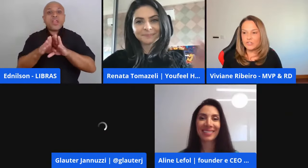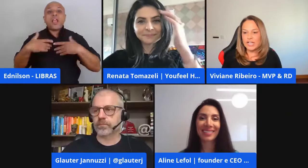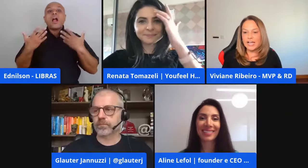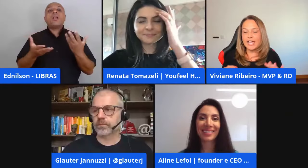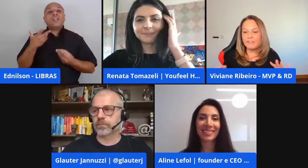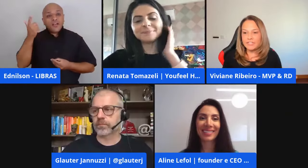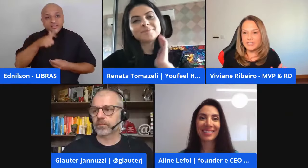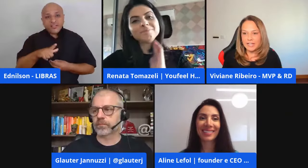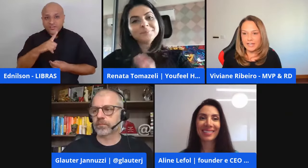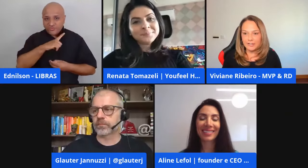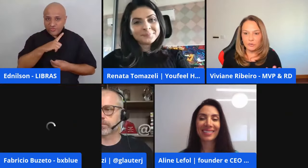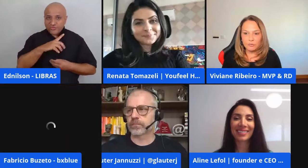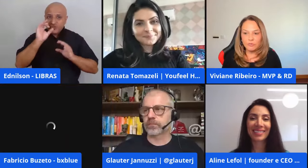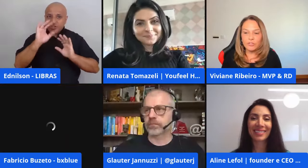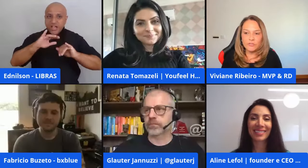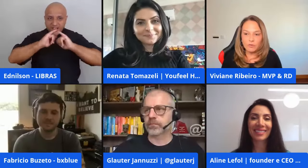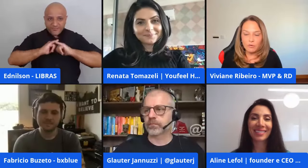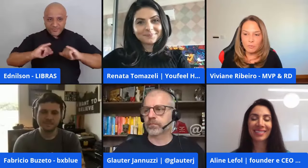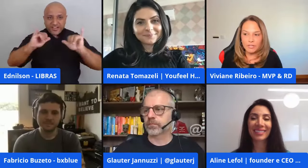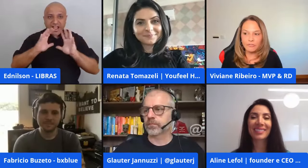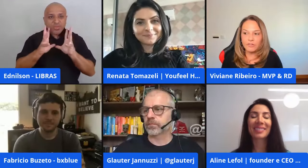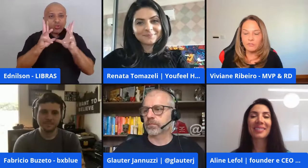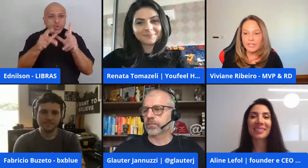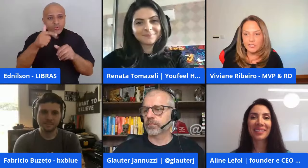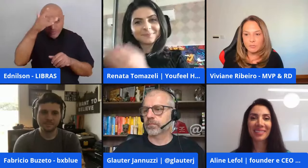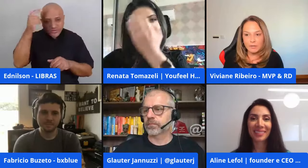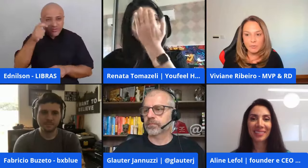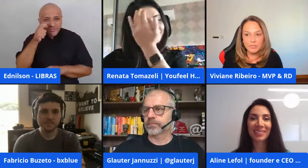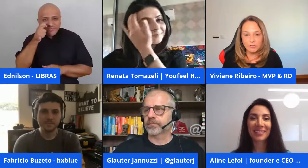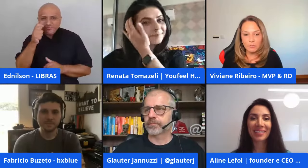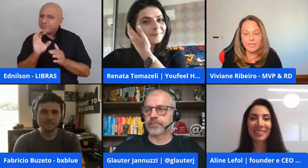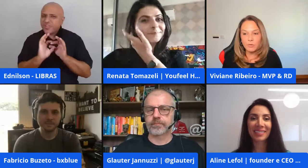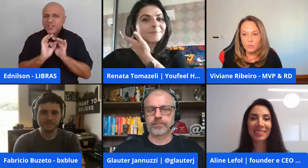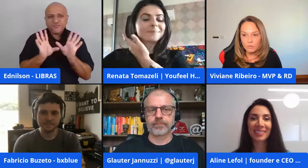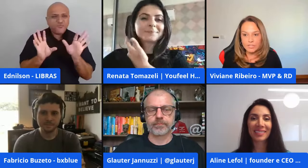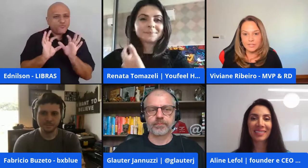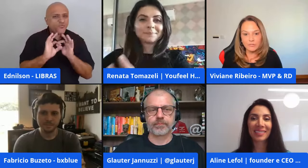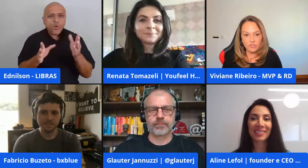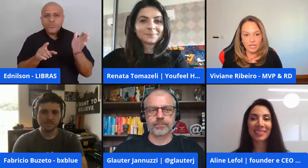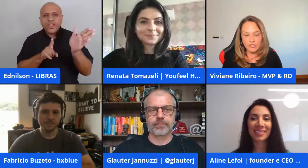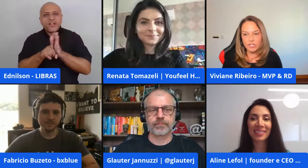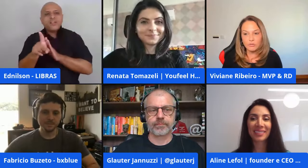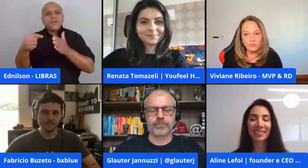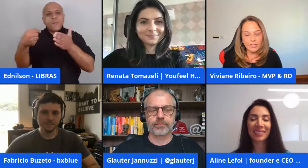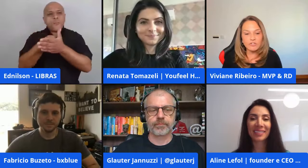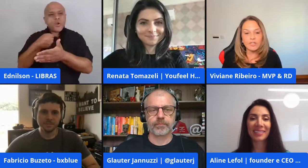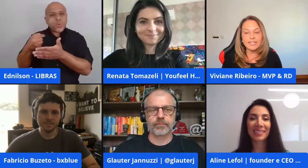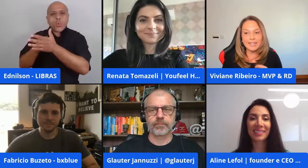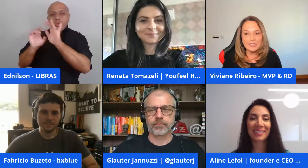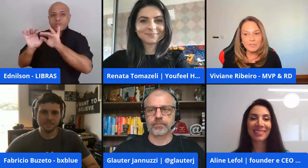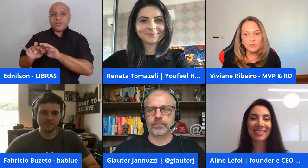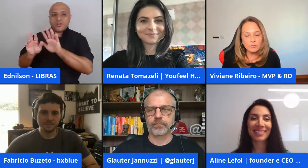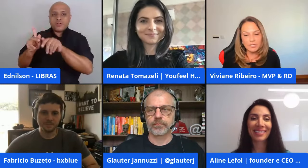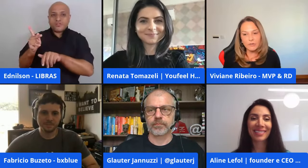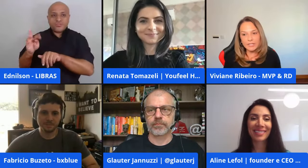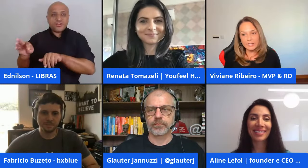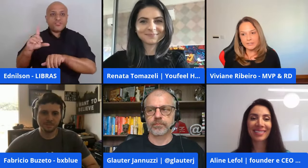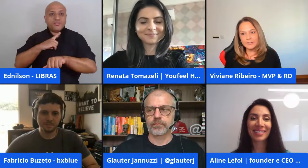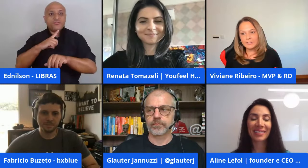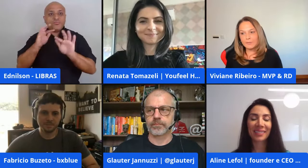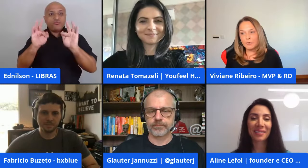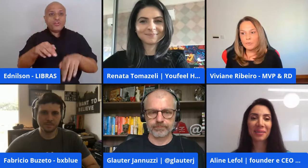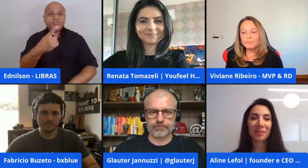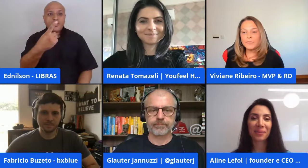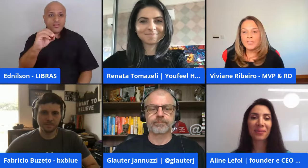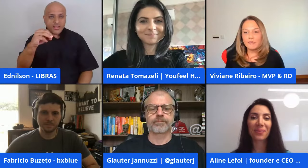Aliás, deixa eu já avisar a todo mundo que nos acompanha que tenha vontade para ir postando perguntas aqui no chat. E no final a vai ter 10 minutos para que